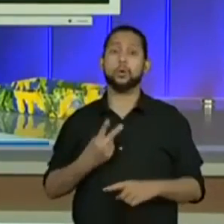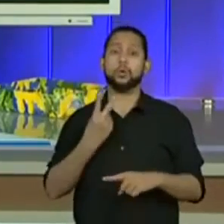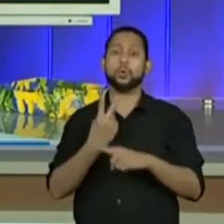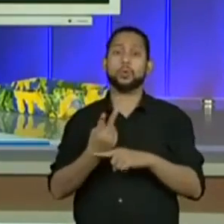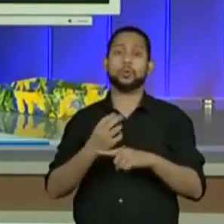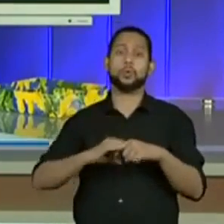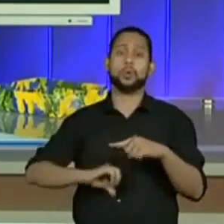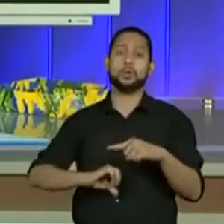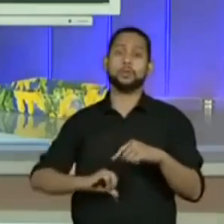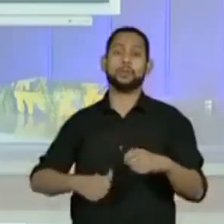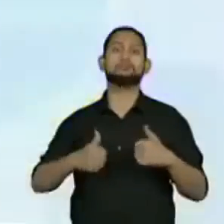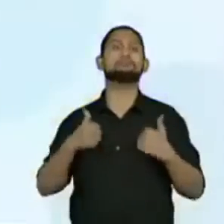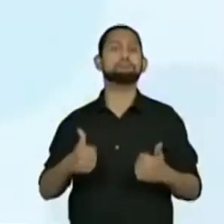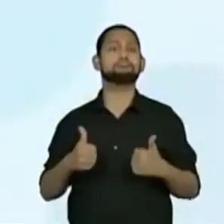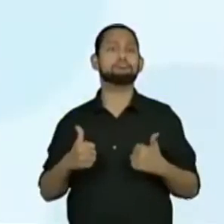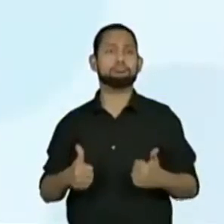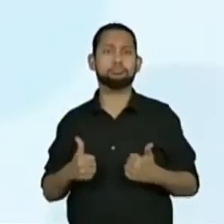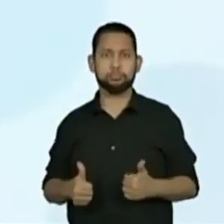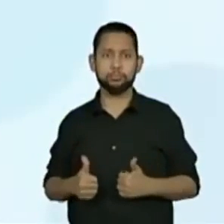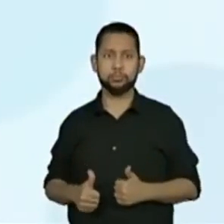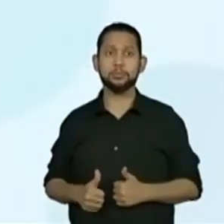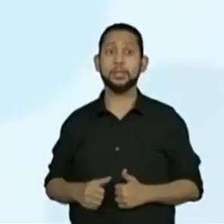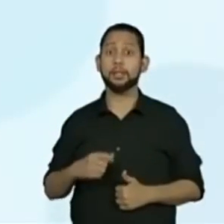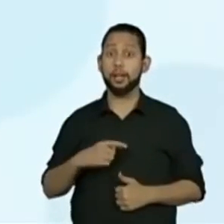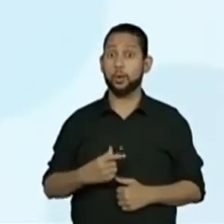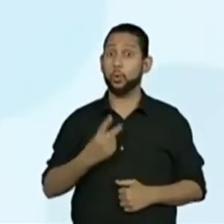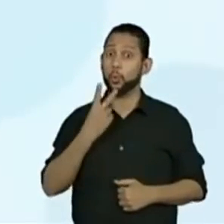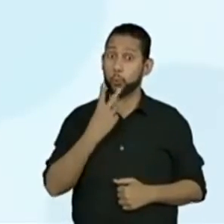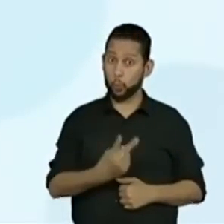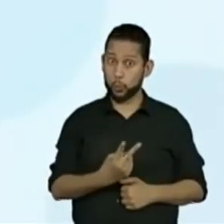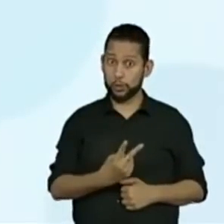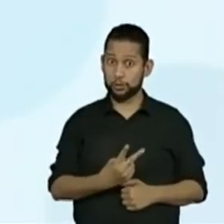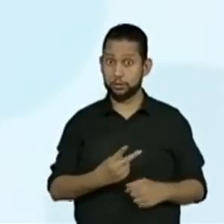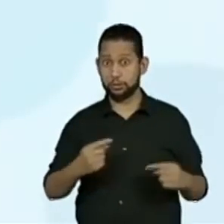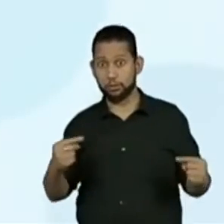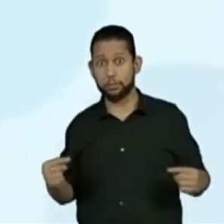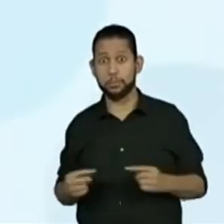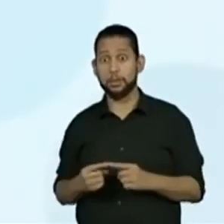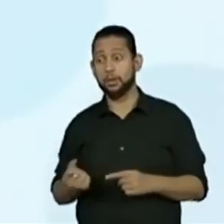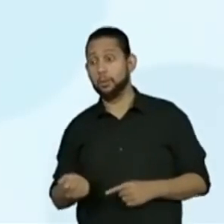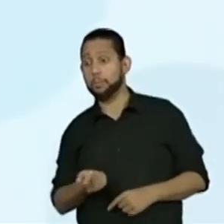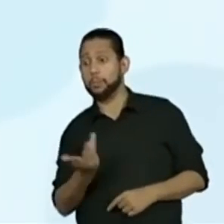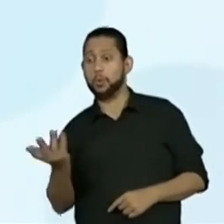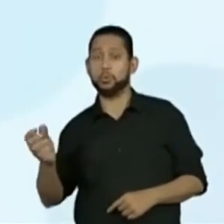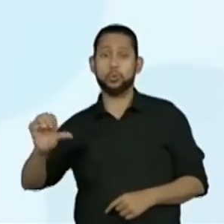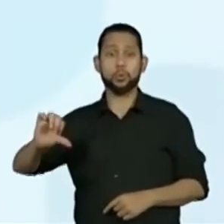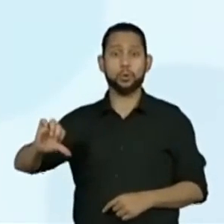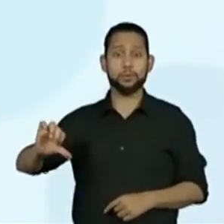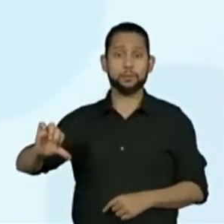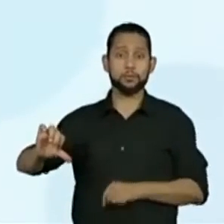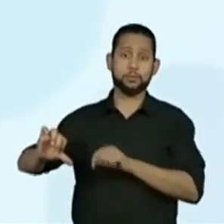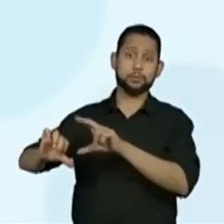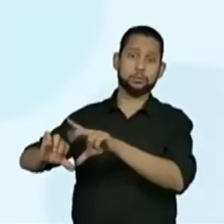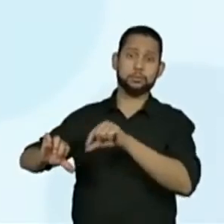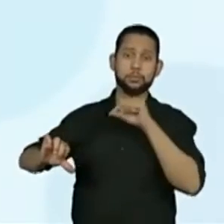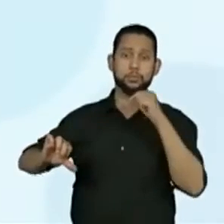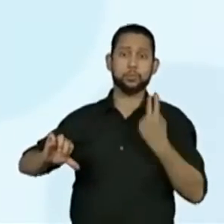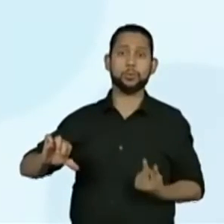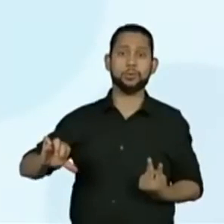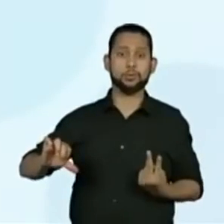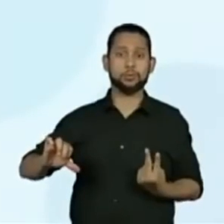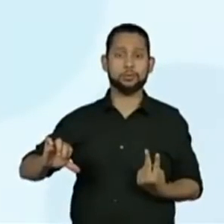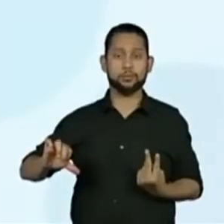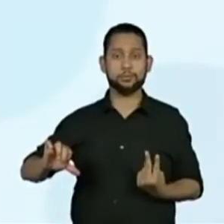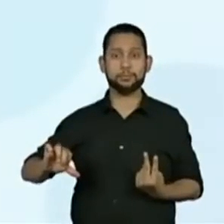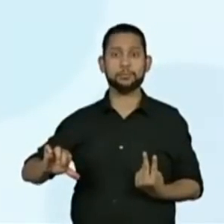nove. E é isso mesmo. Vamos lá. Eu tenho duas chances em nove. Por que nove? Porque eu aumentei uma figura, mas eu